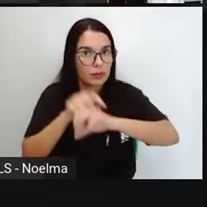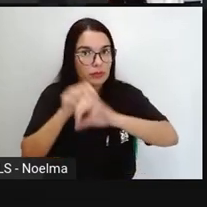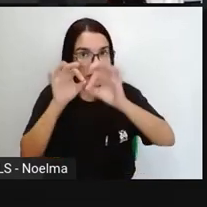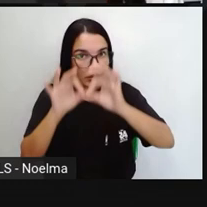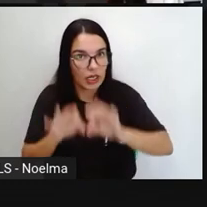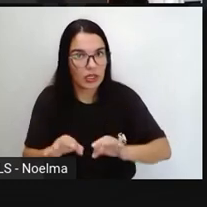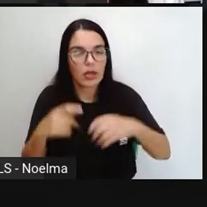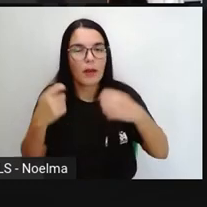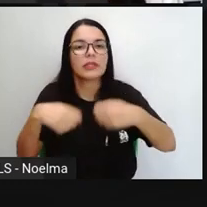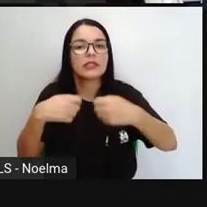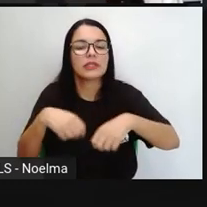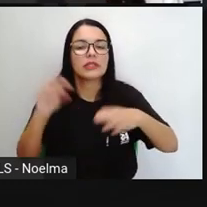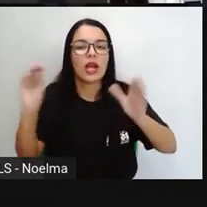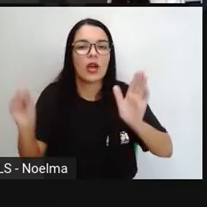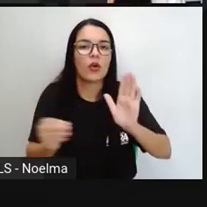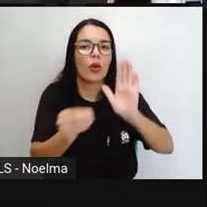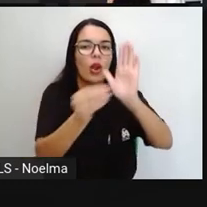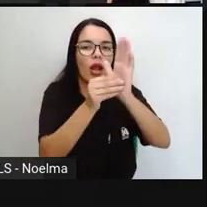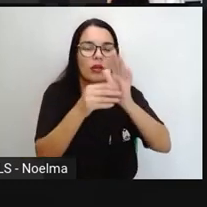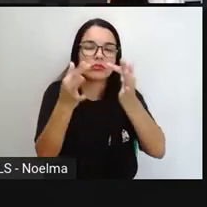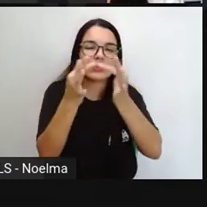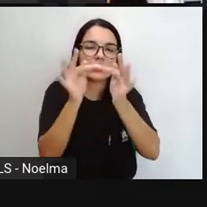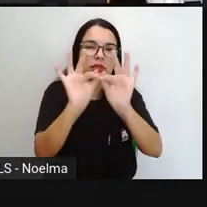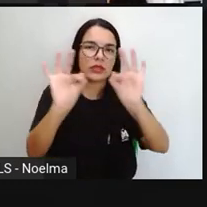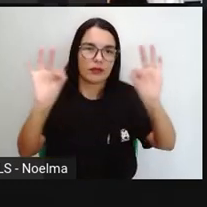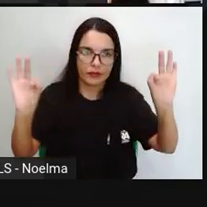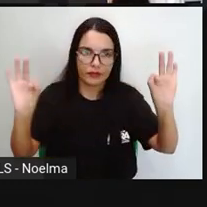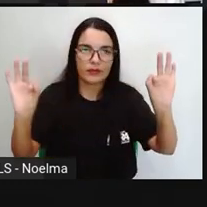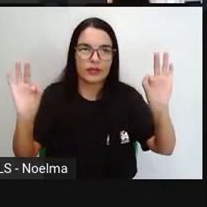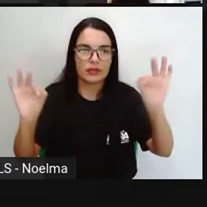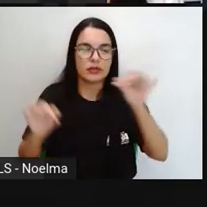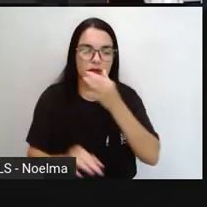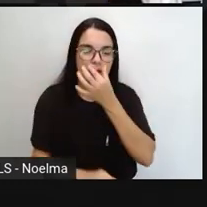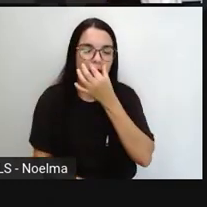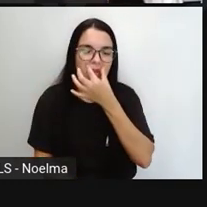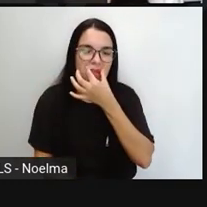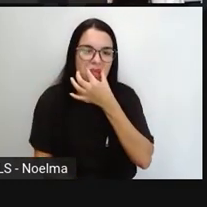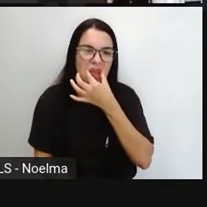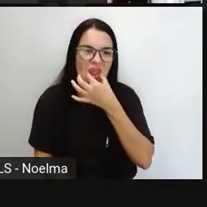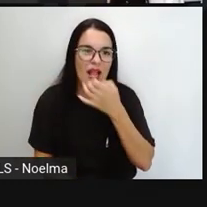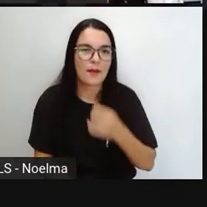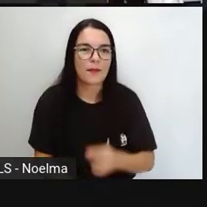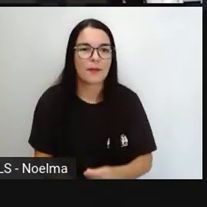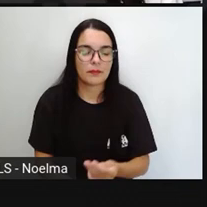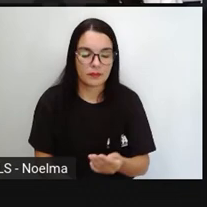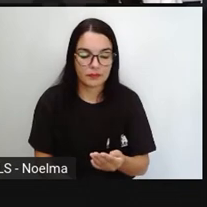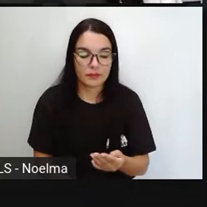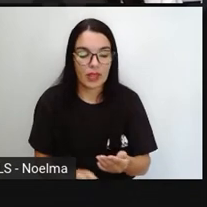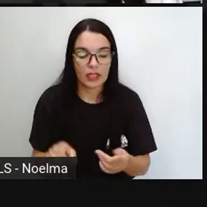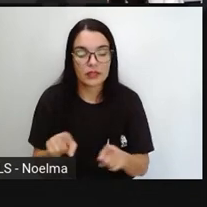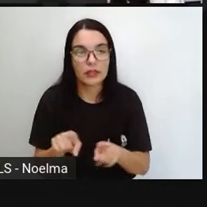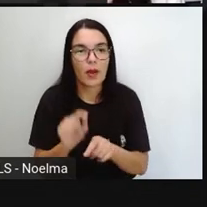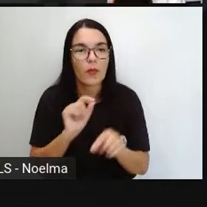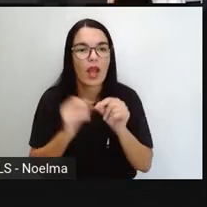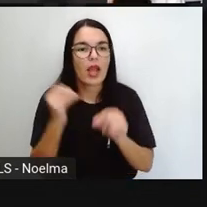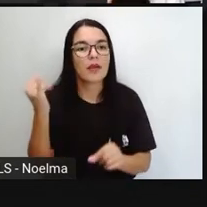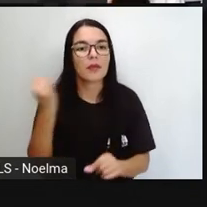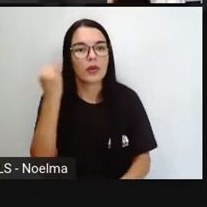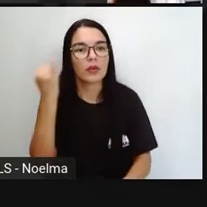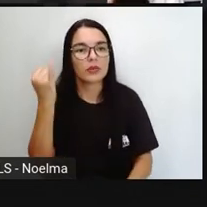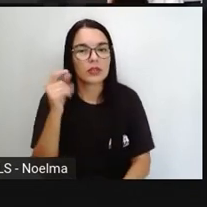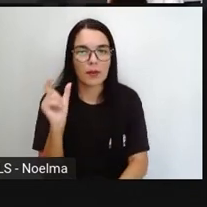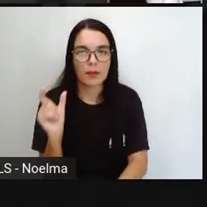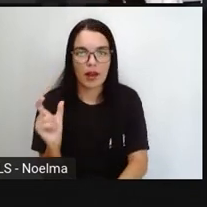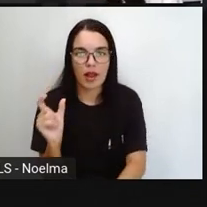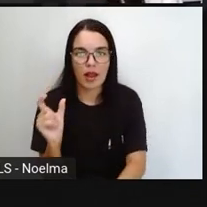está sendo aí utilizado, a gente precisa entender este verbo dentro de um contexto. Então, é importante observar palavras que vão estar